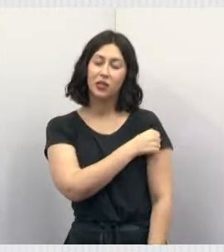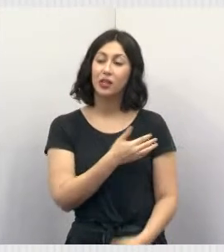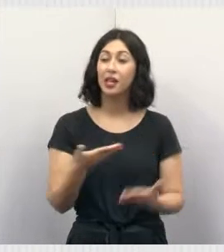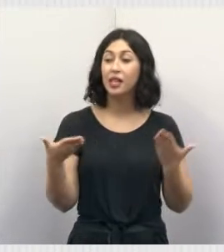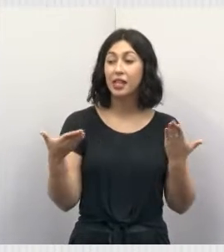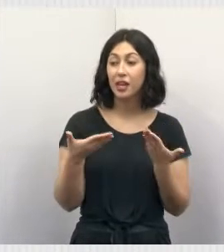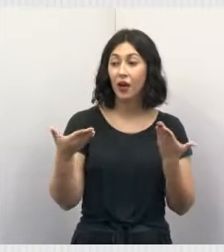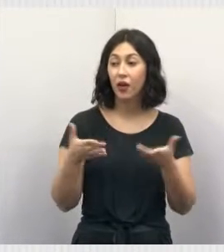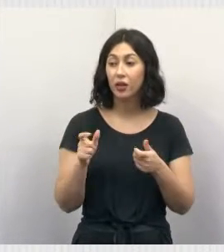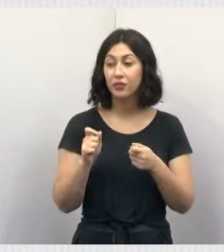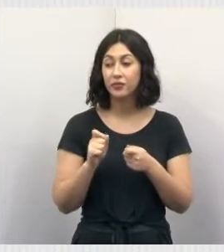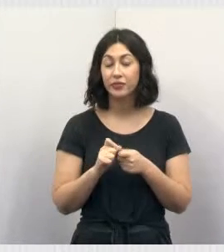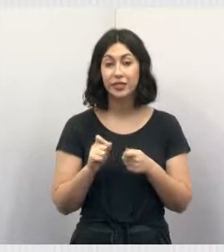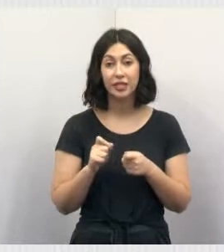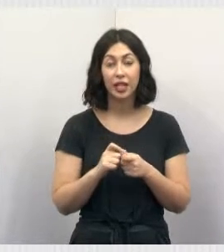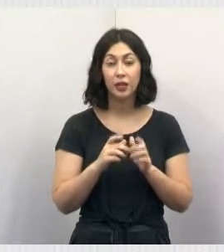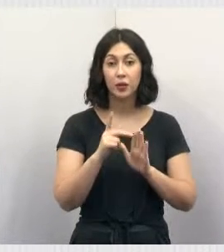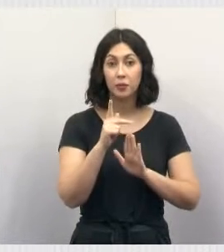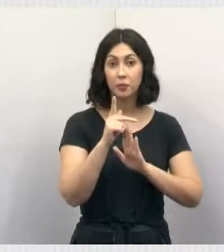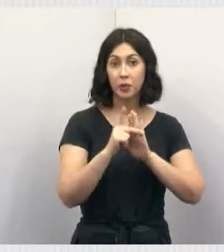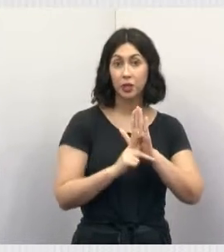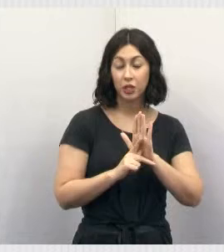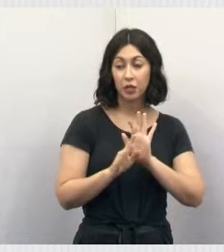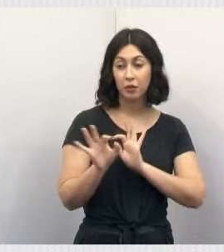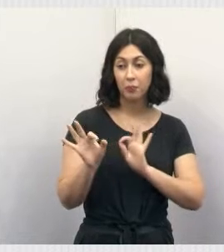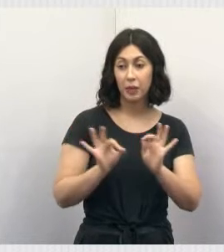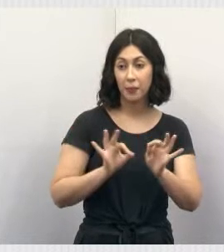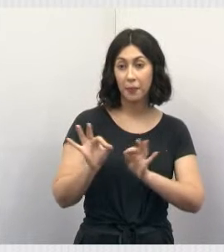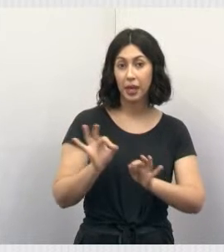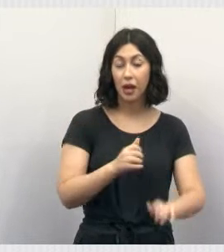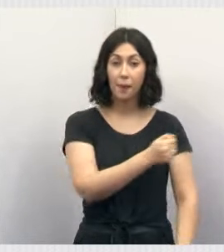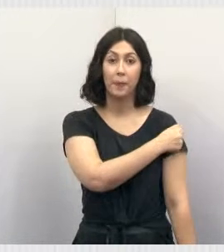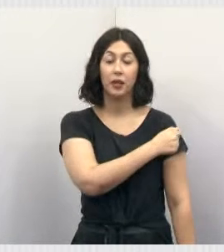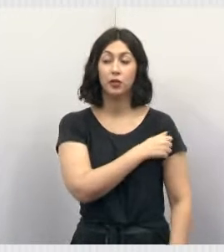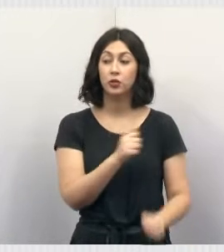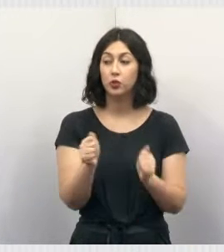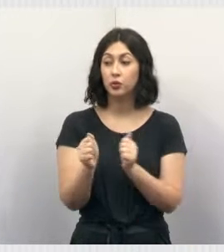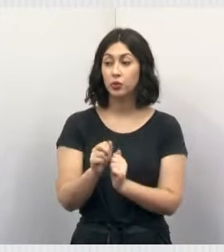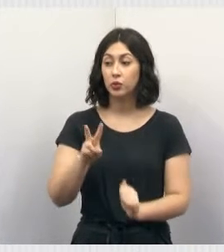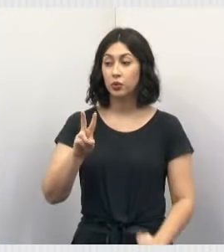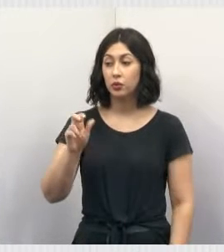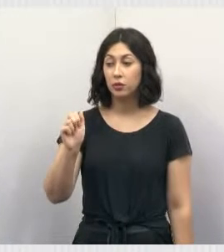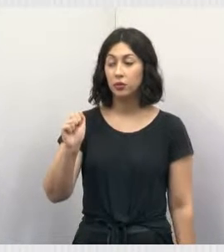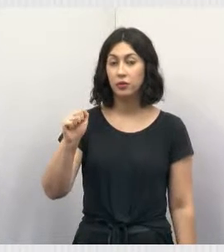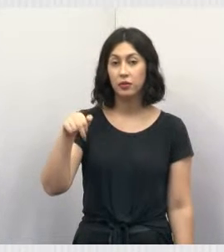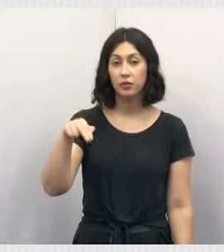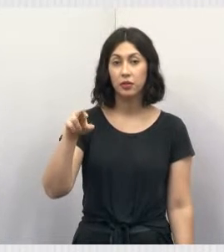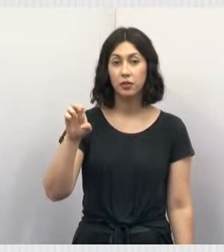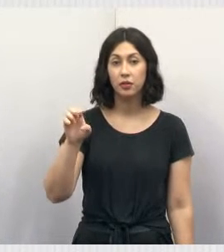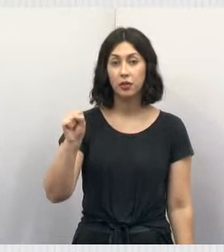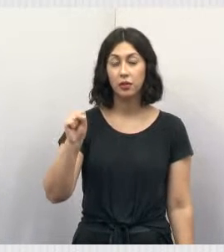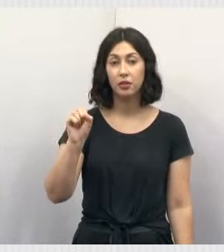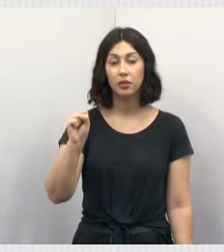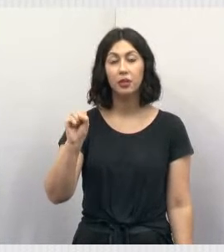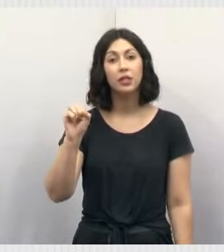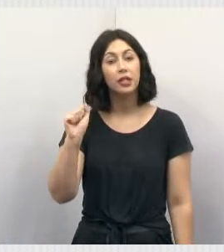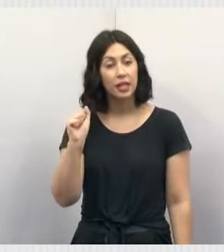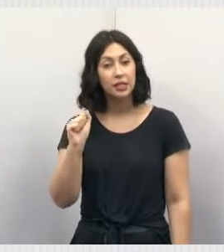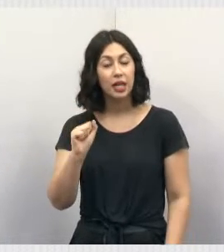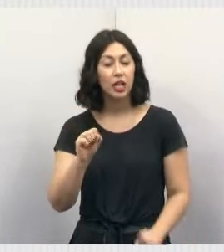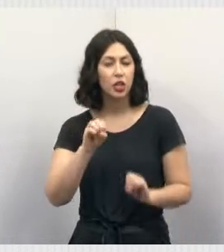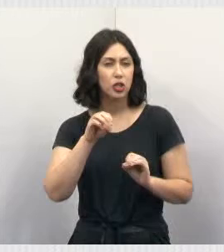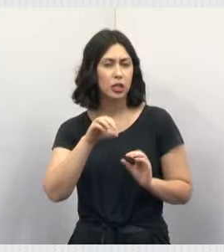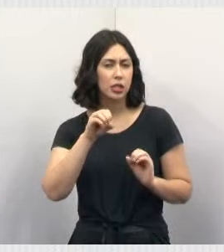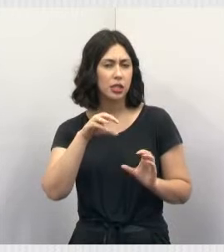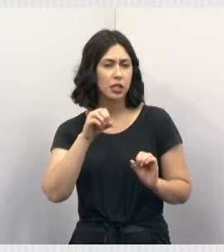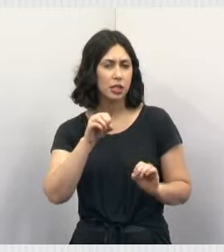agora eles fizeram um projeto desenvolvido pelos alunos e a professora Vanessa, através da aula socioemocional. Olha